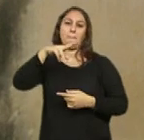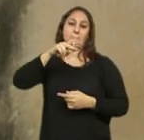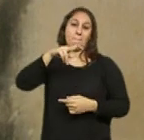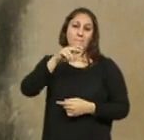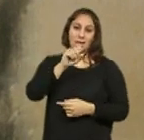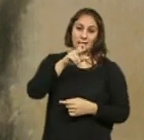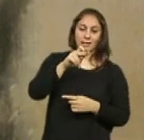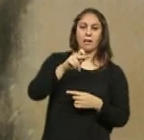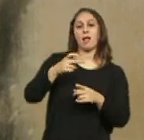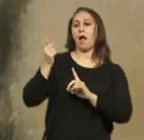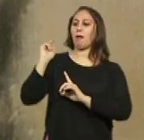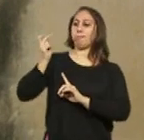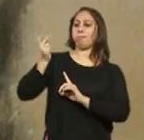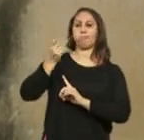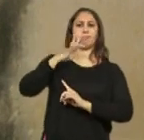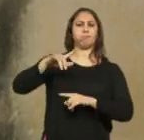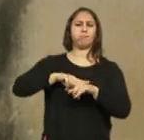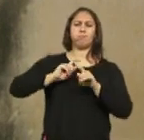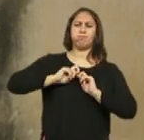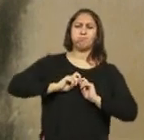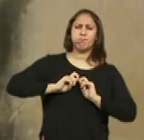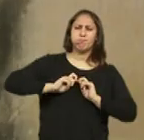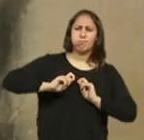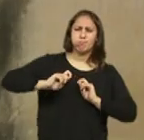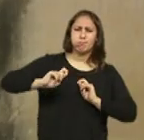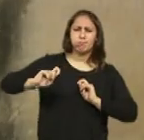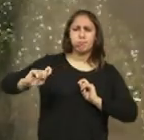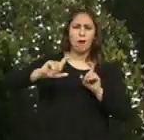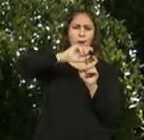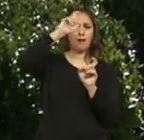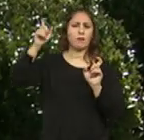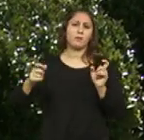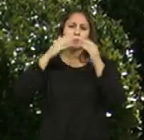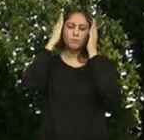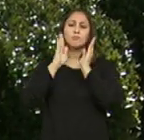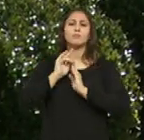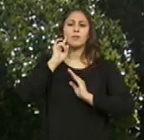durante cerca de 400 anos um dos claustros do Mosteiro de Santa Cruz.